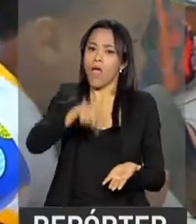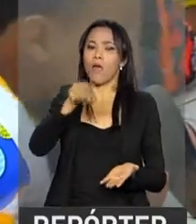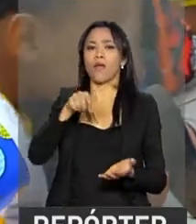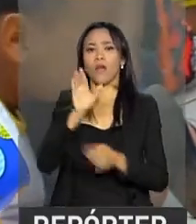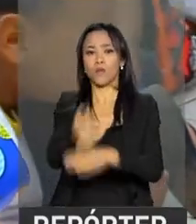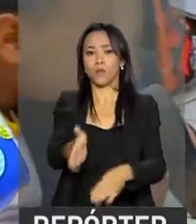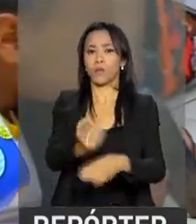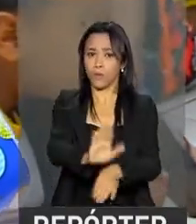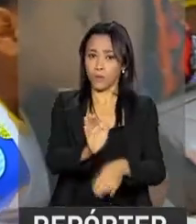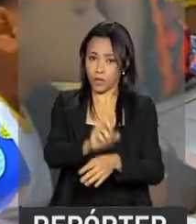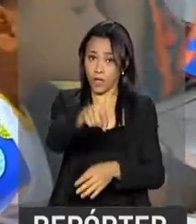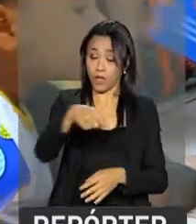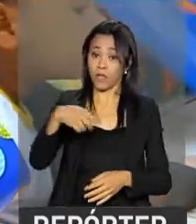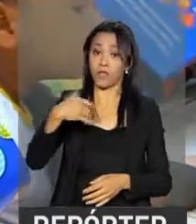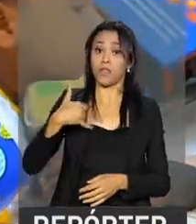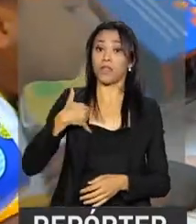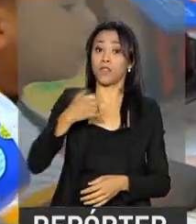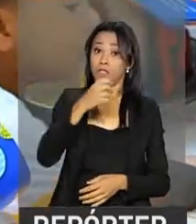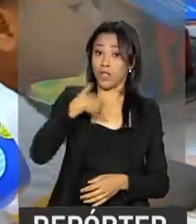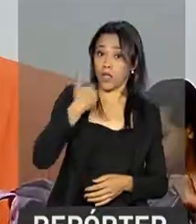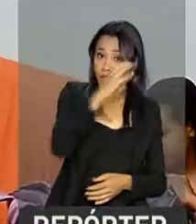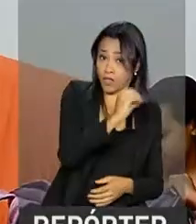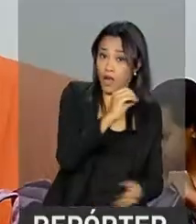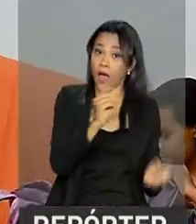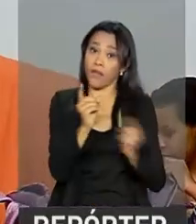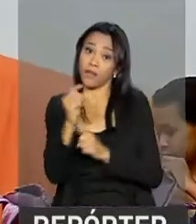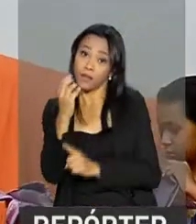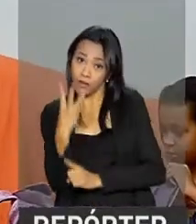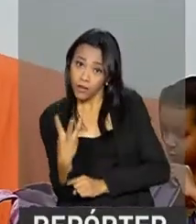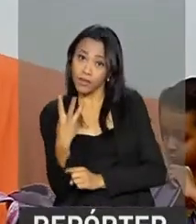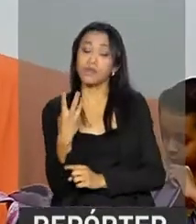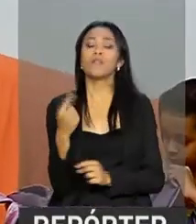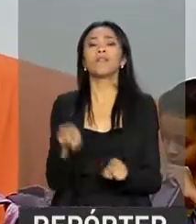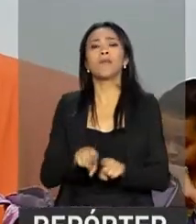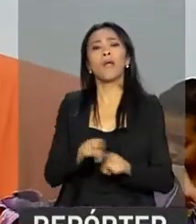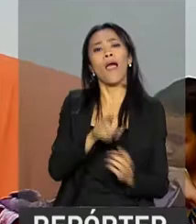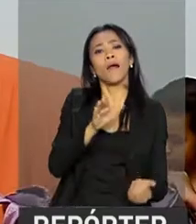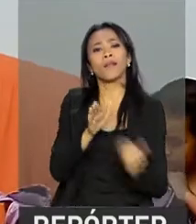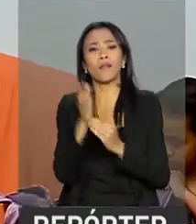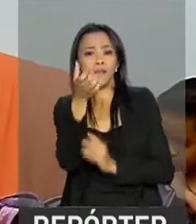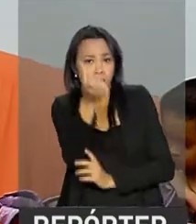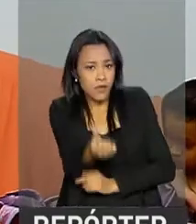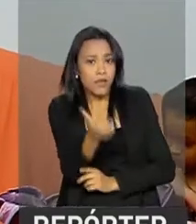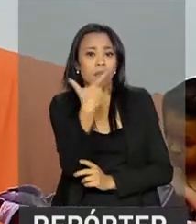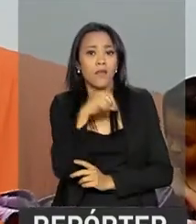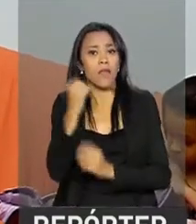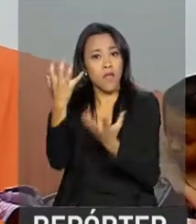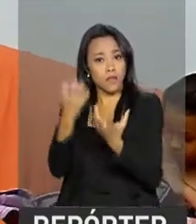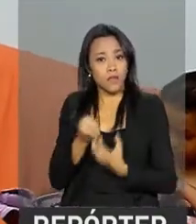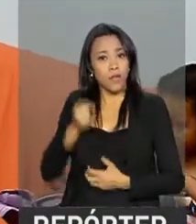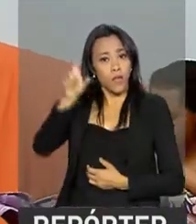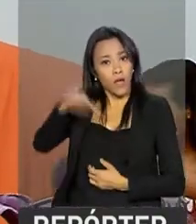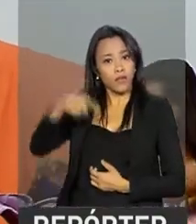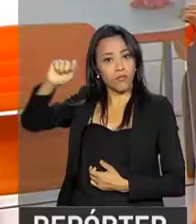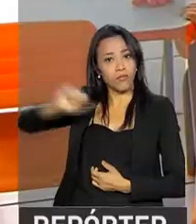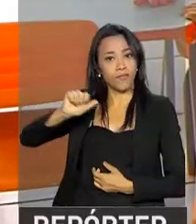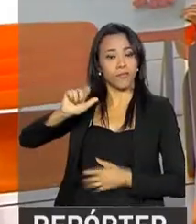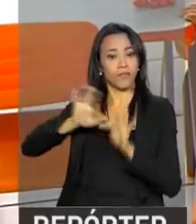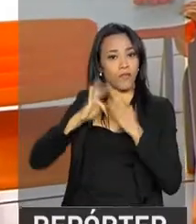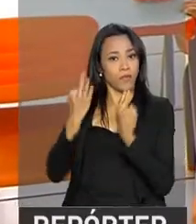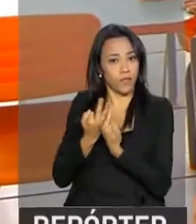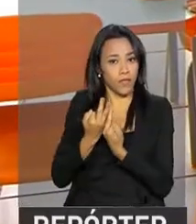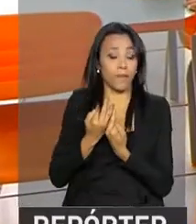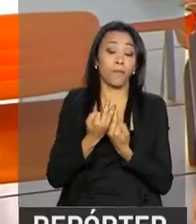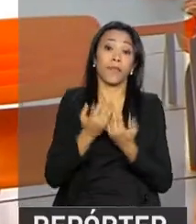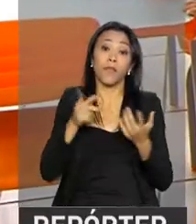programa Bolsa Família de 0 a 3 anos, e de até 6 anos, que recebe o benefício de prestação continuada. O